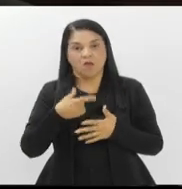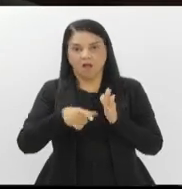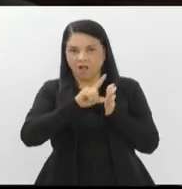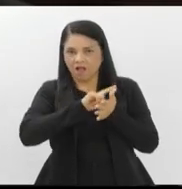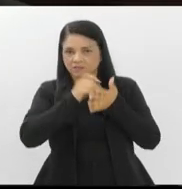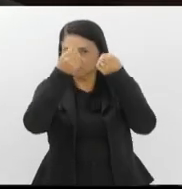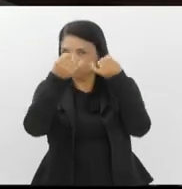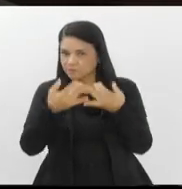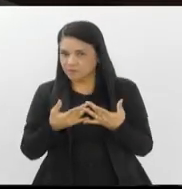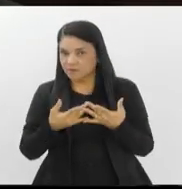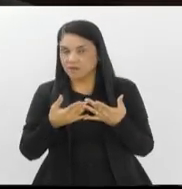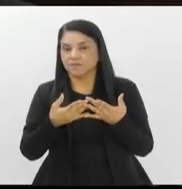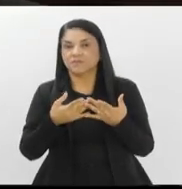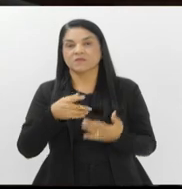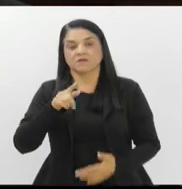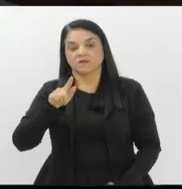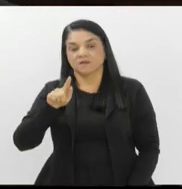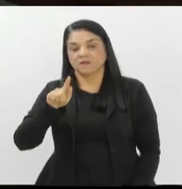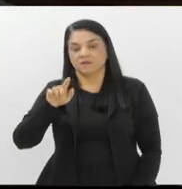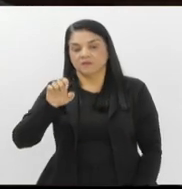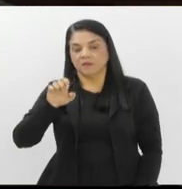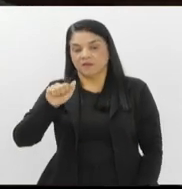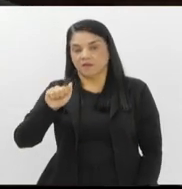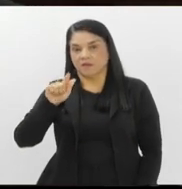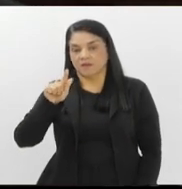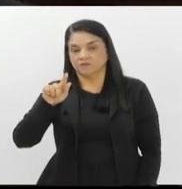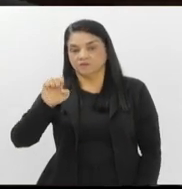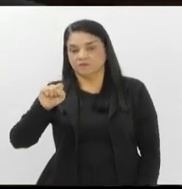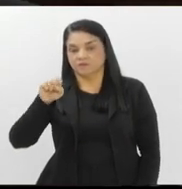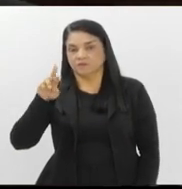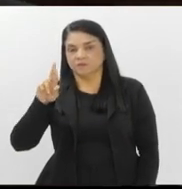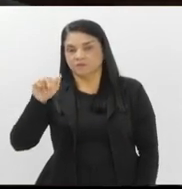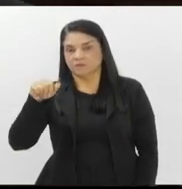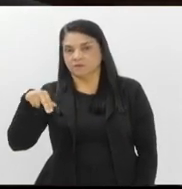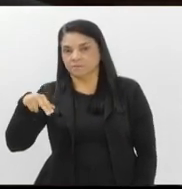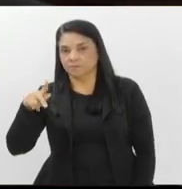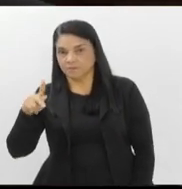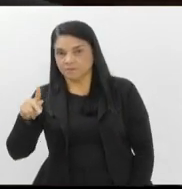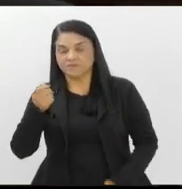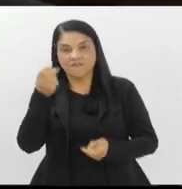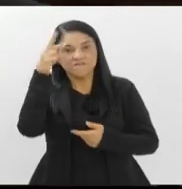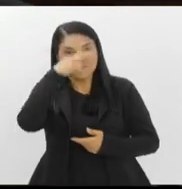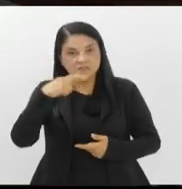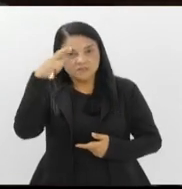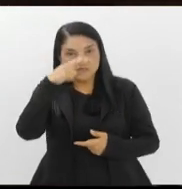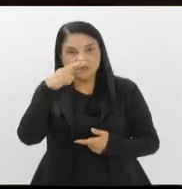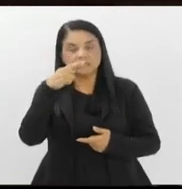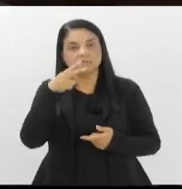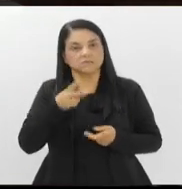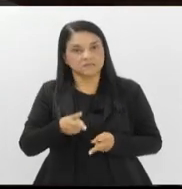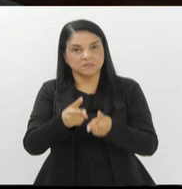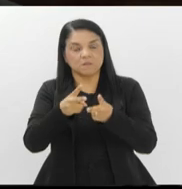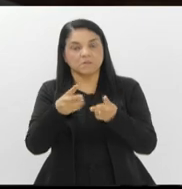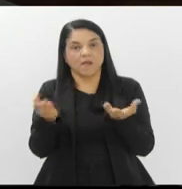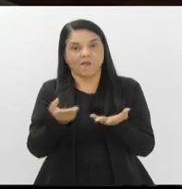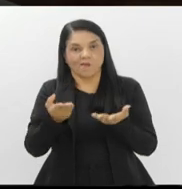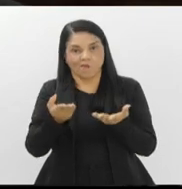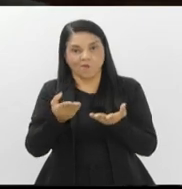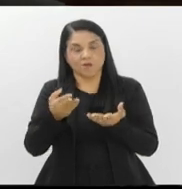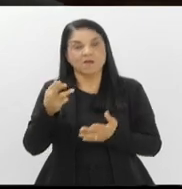manifestação, a AG Transp mantém fiscalizações regulares e agora adotou um procedimento de